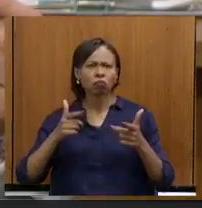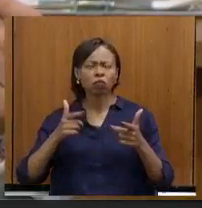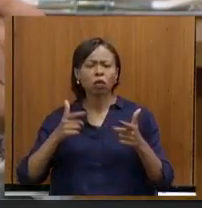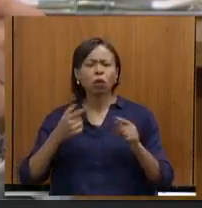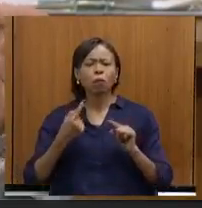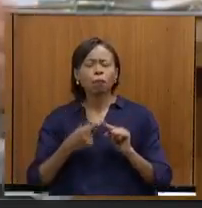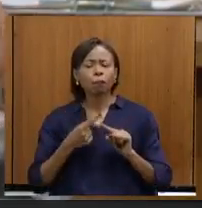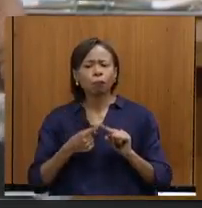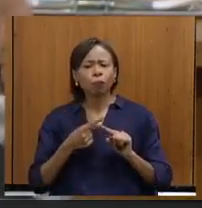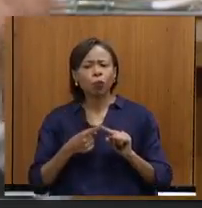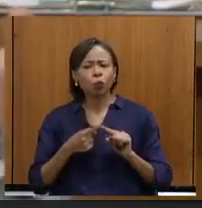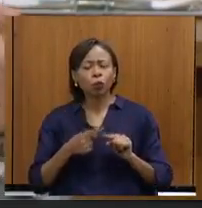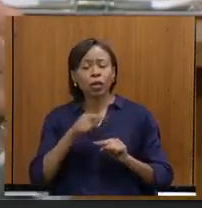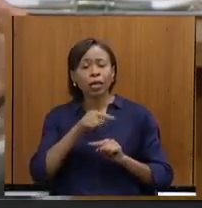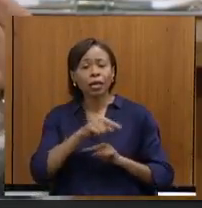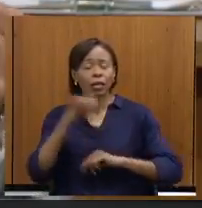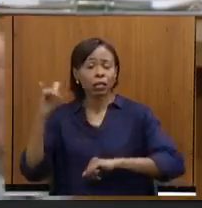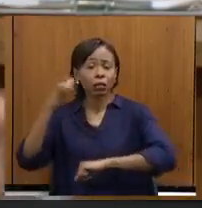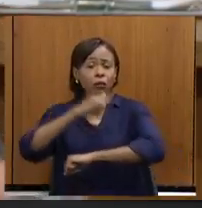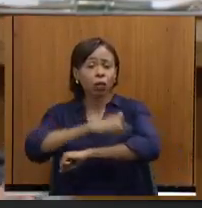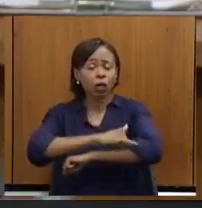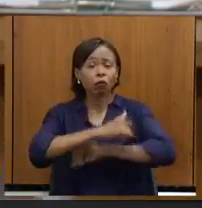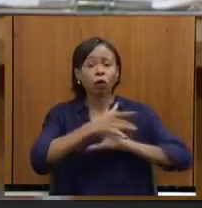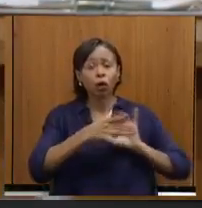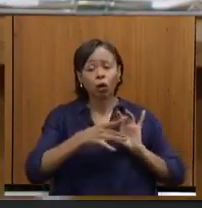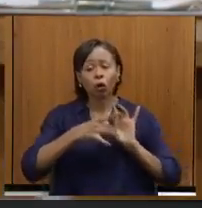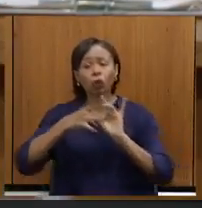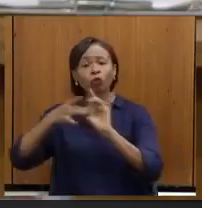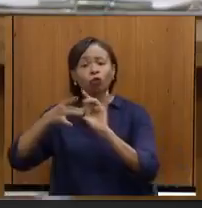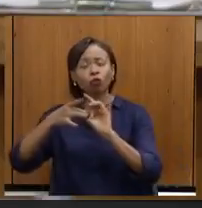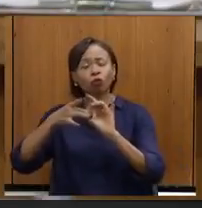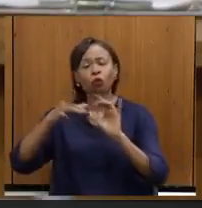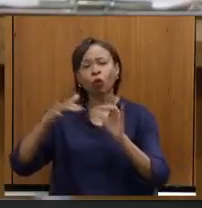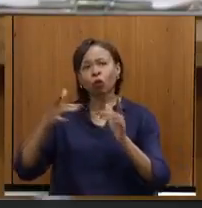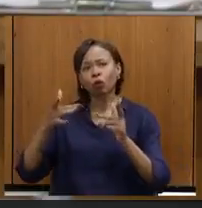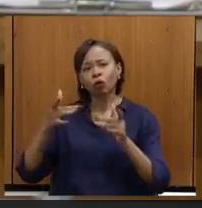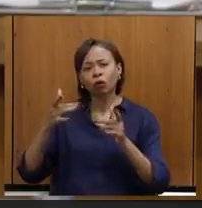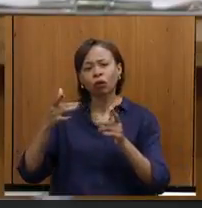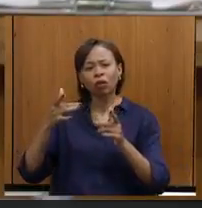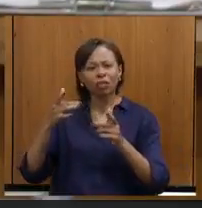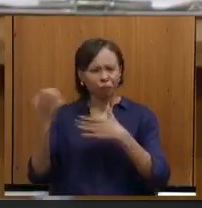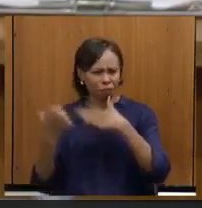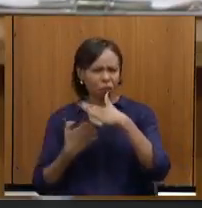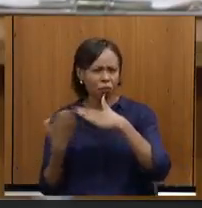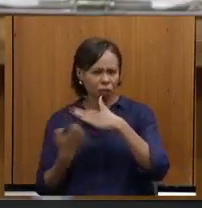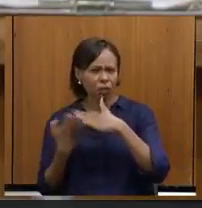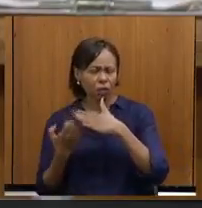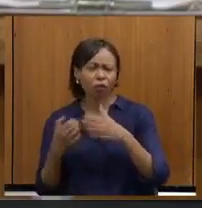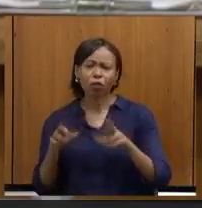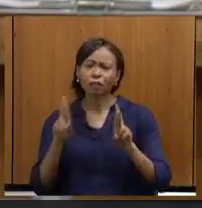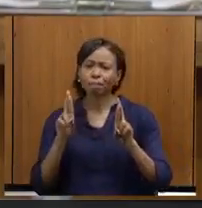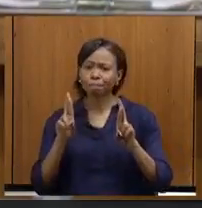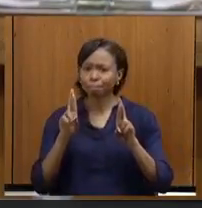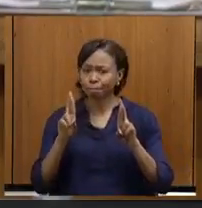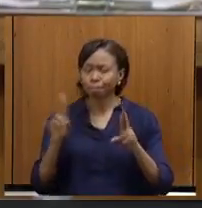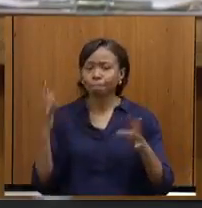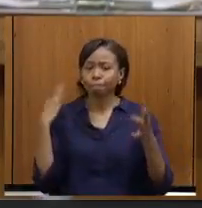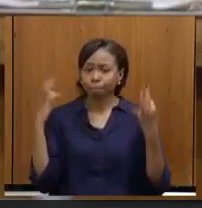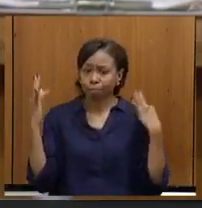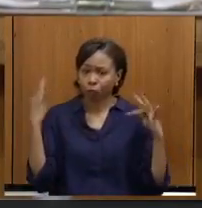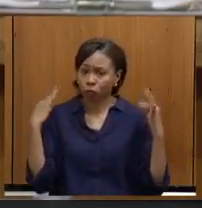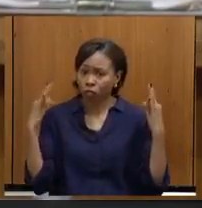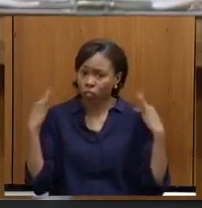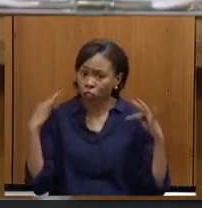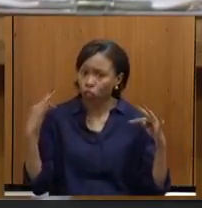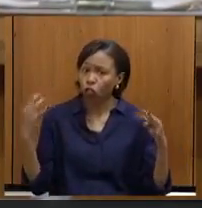vai fazer também essa conexão empresarial e tornando... Nós temos muita esperança em um turismo extremamente sofisticado,